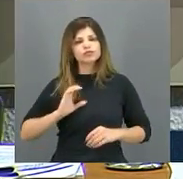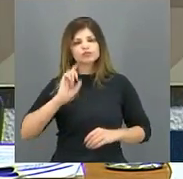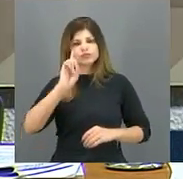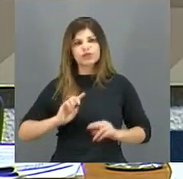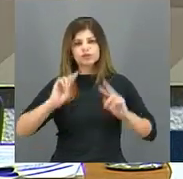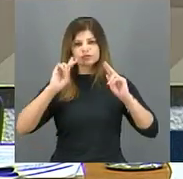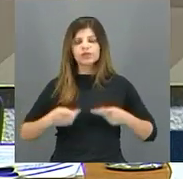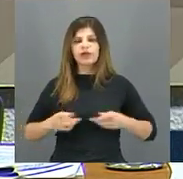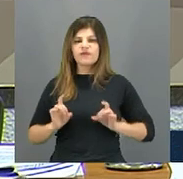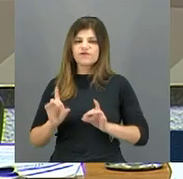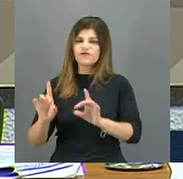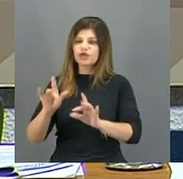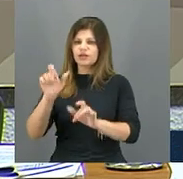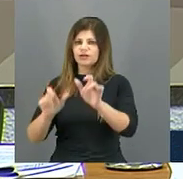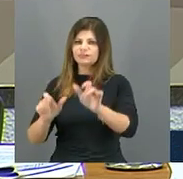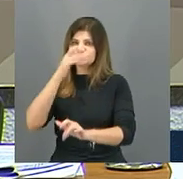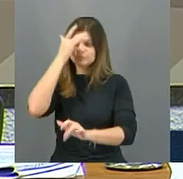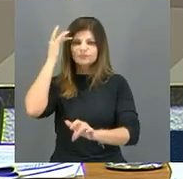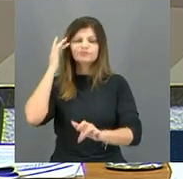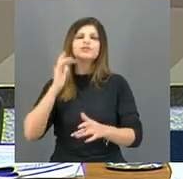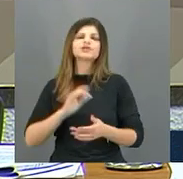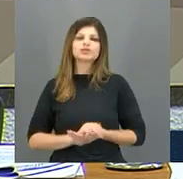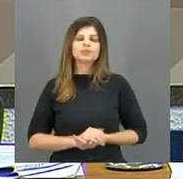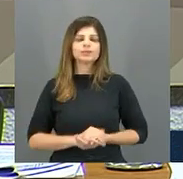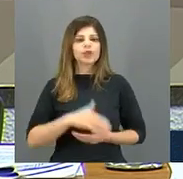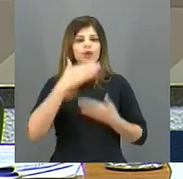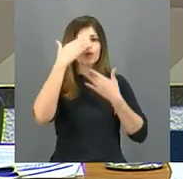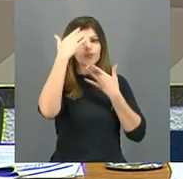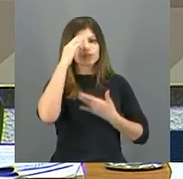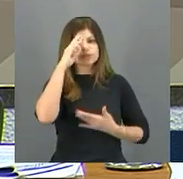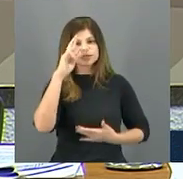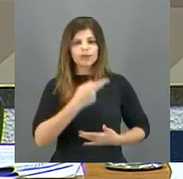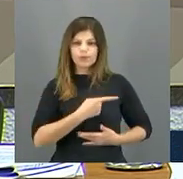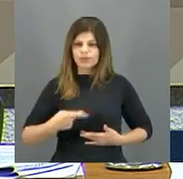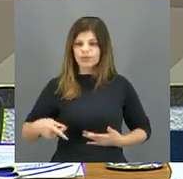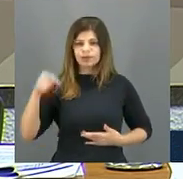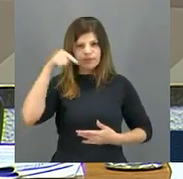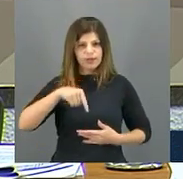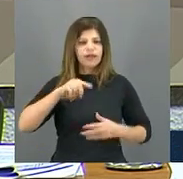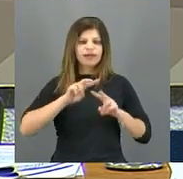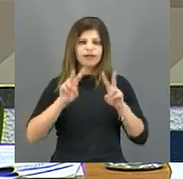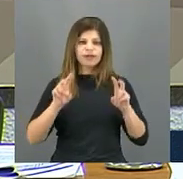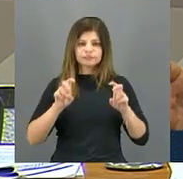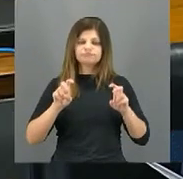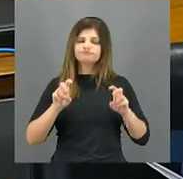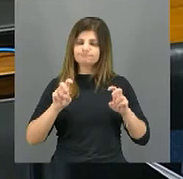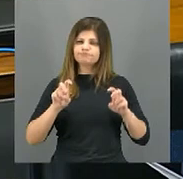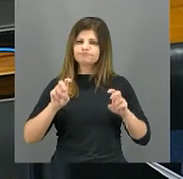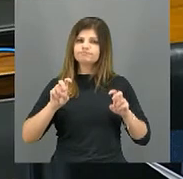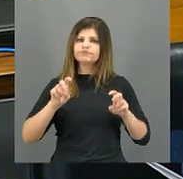tráfico humano. Mais do que justa iniciativa. Muito obrigado, Sr. Presidente. Esse aqui é um assunto que eu sei que toca